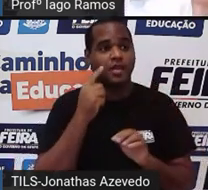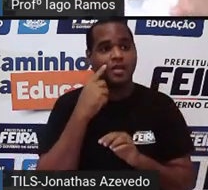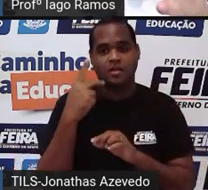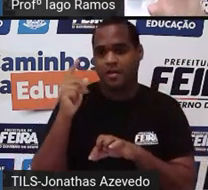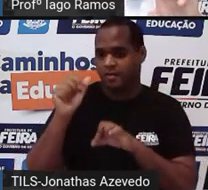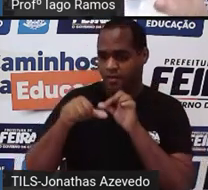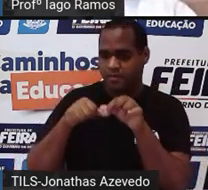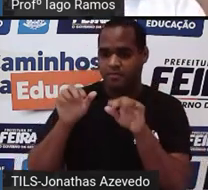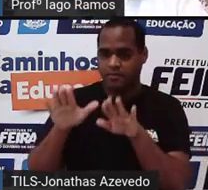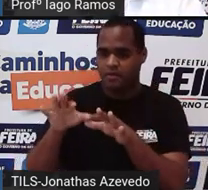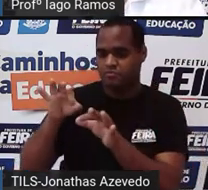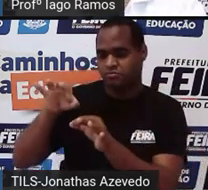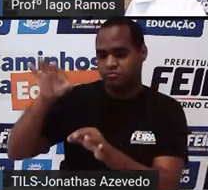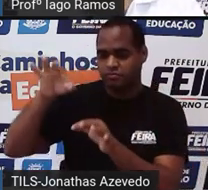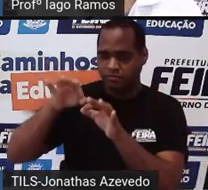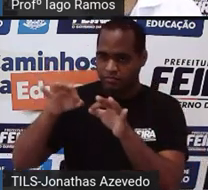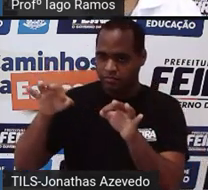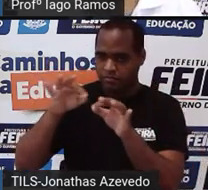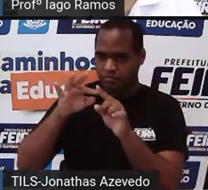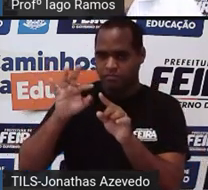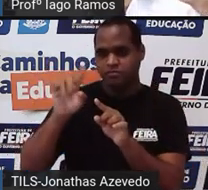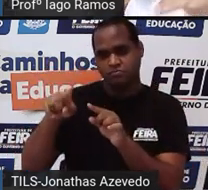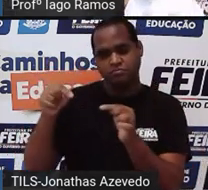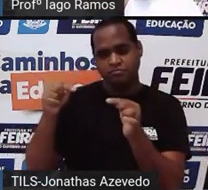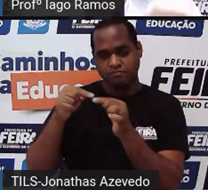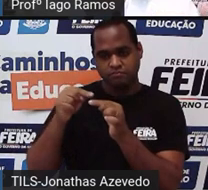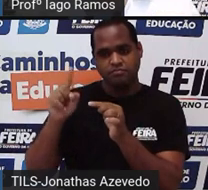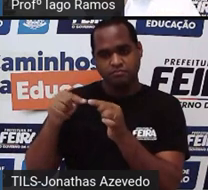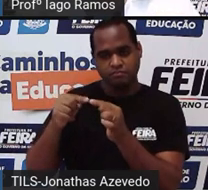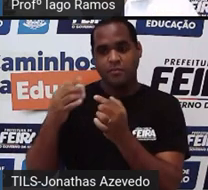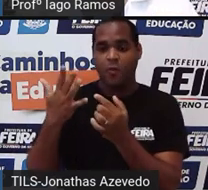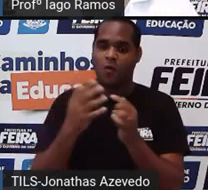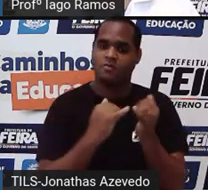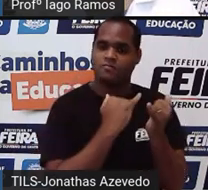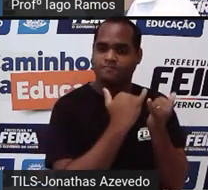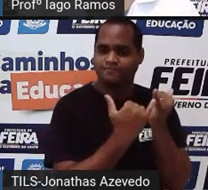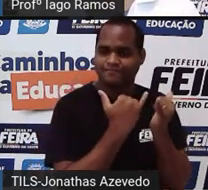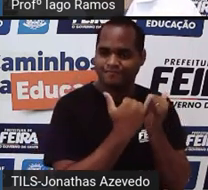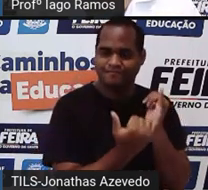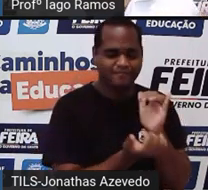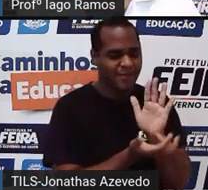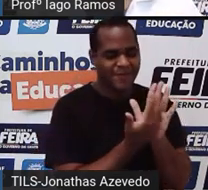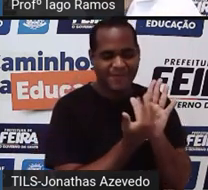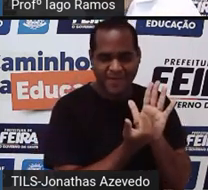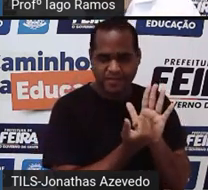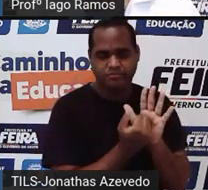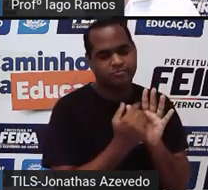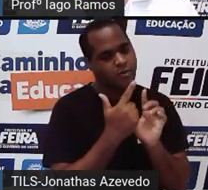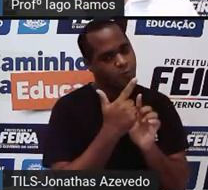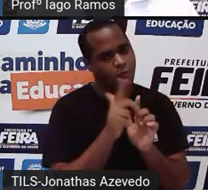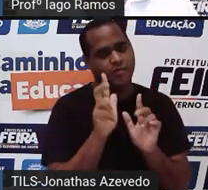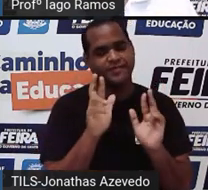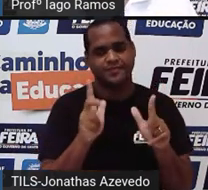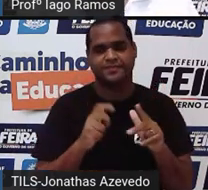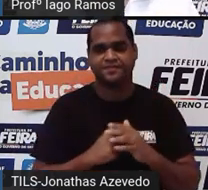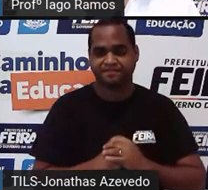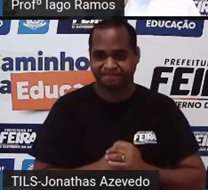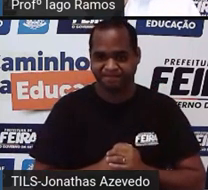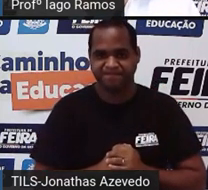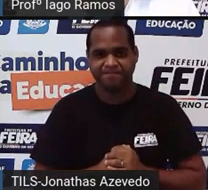mantêm as medidas têm uma função. A semelhança entre as figuras é outra função, tá bom?